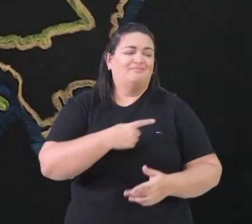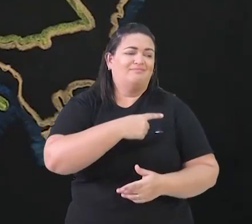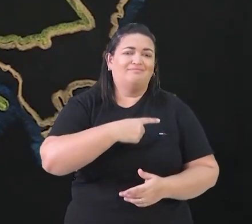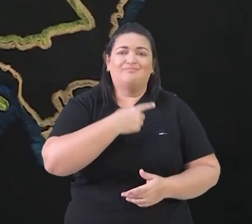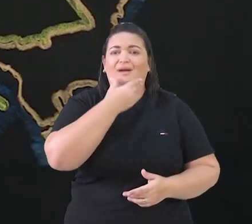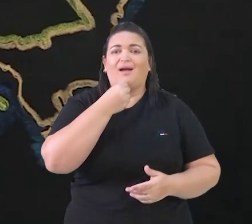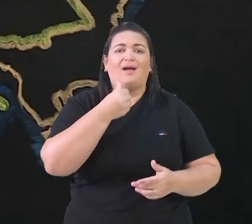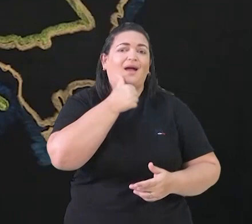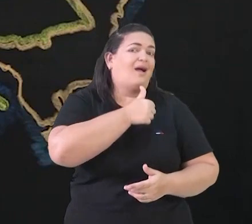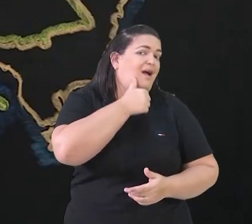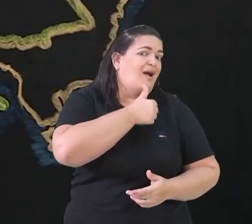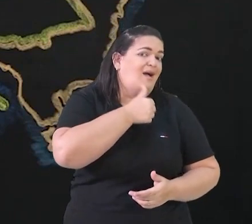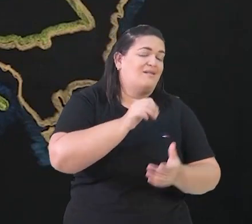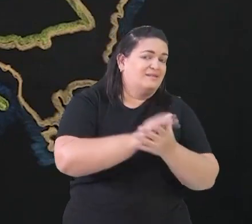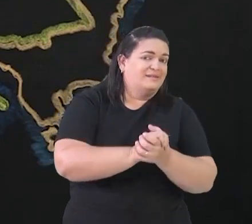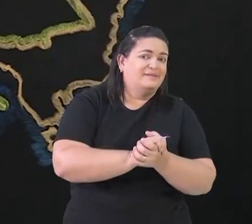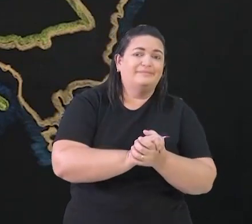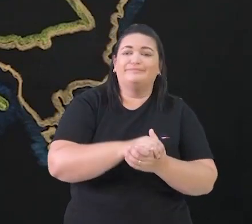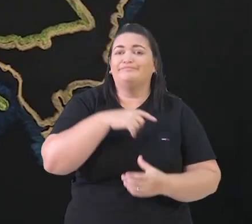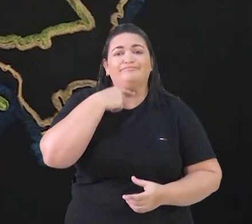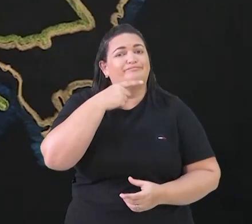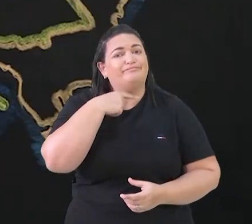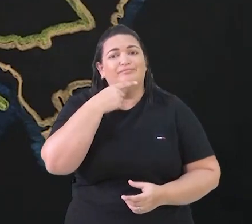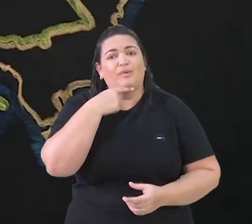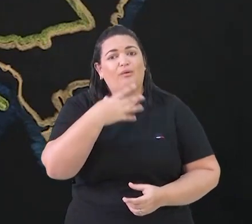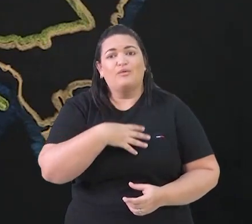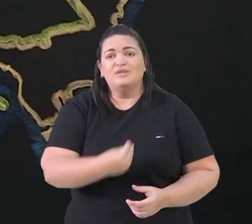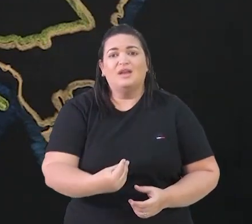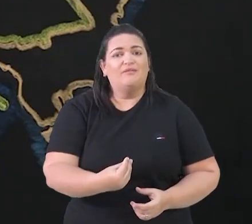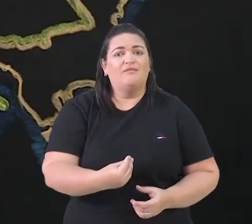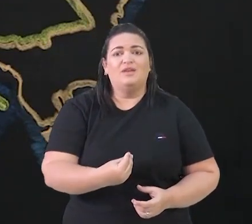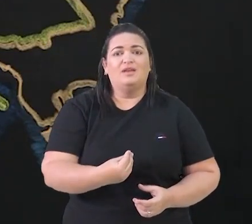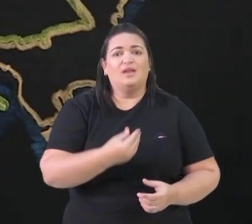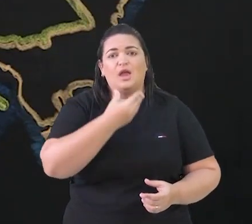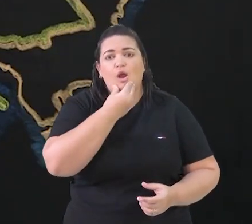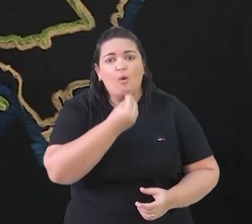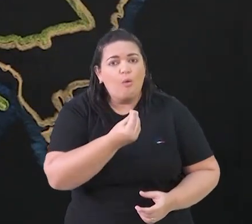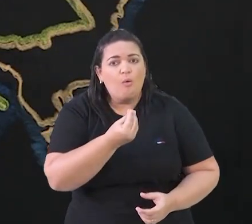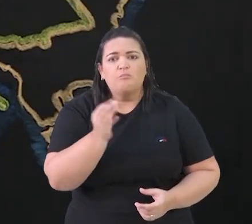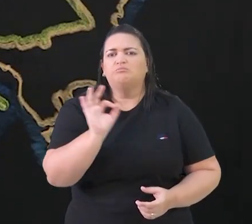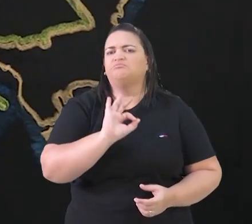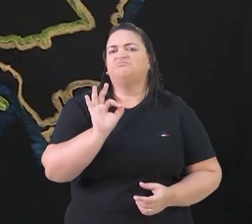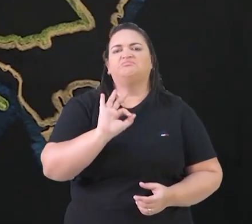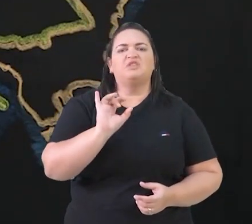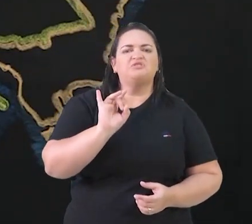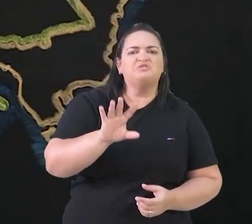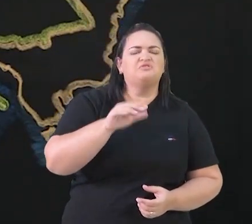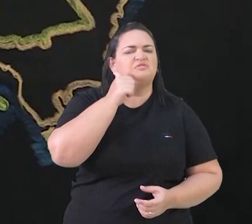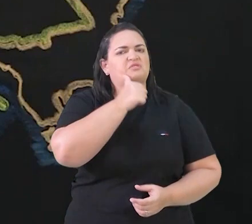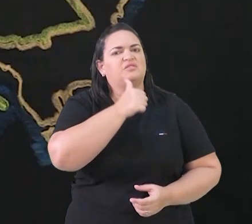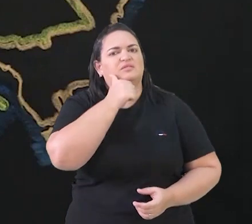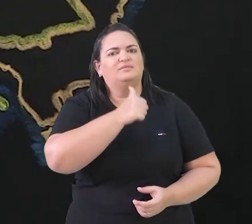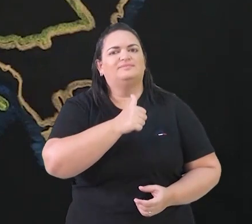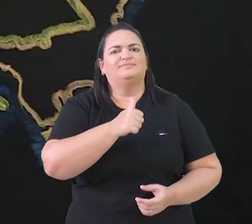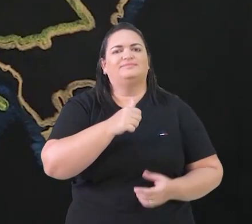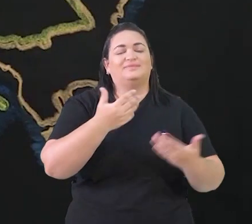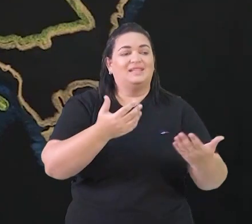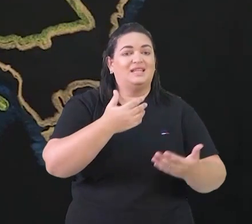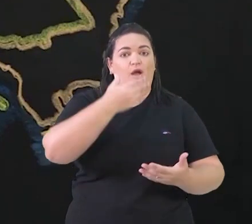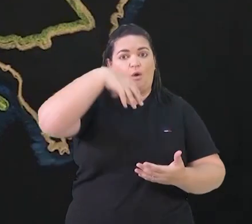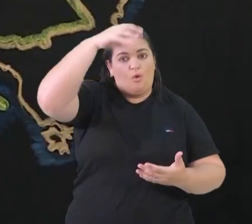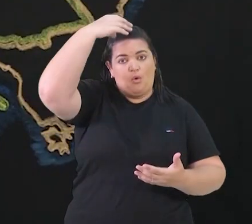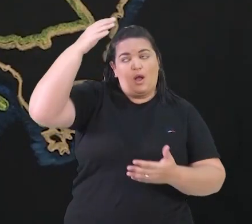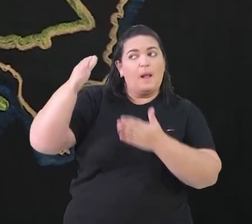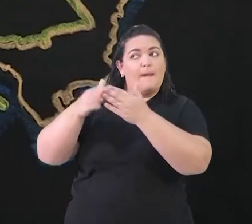época não conseguia gerar um herdeiro masculino para ele. Henrique VIII, então, pediu uma autorização para o Papa